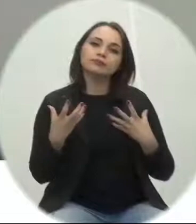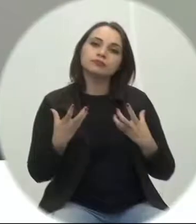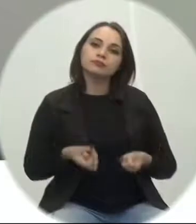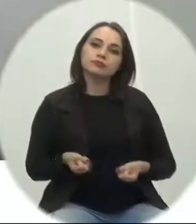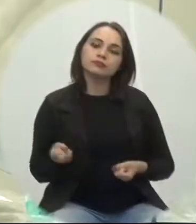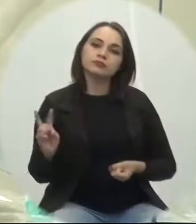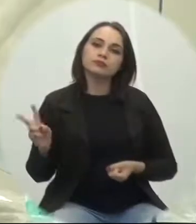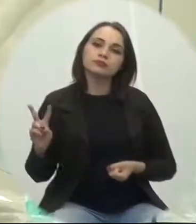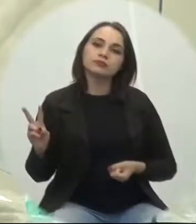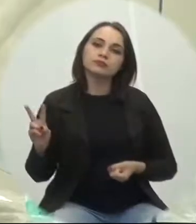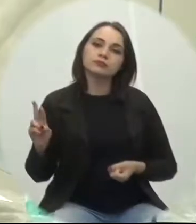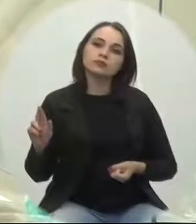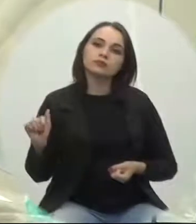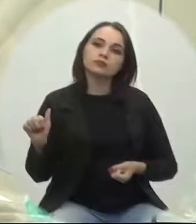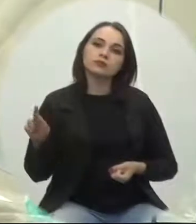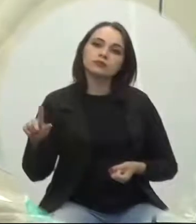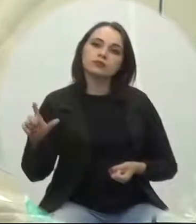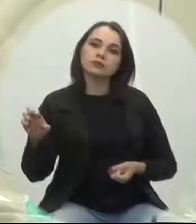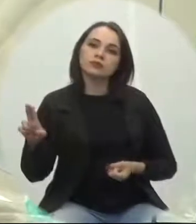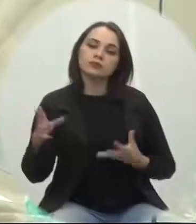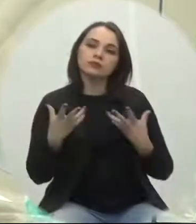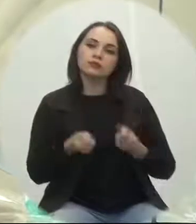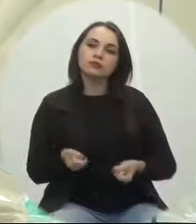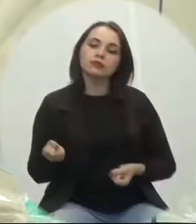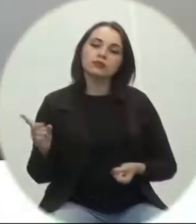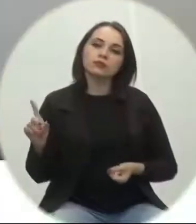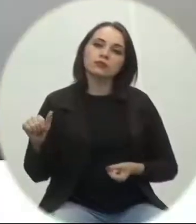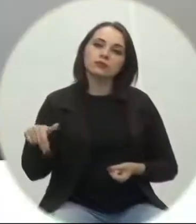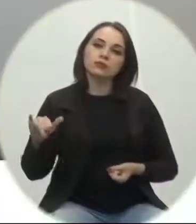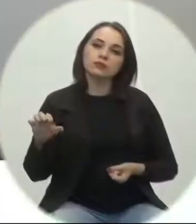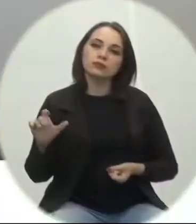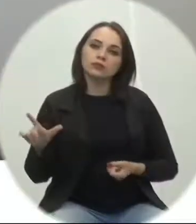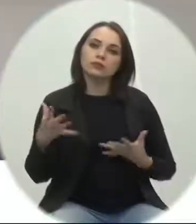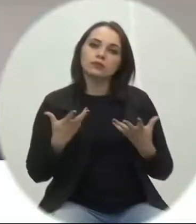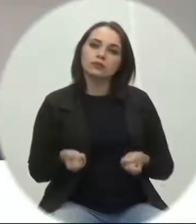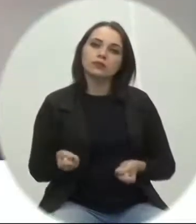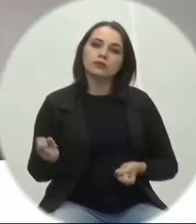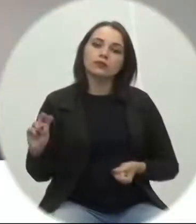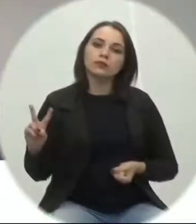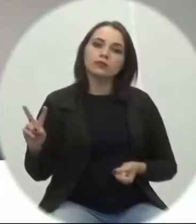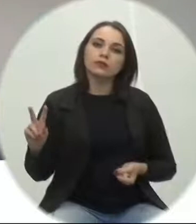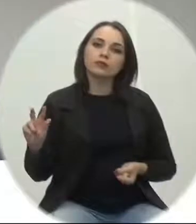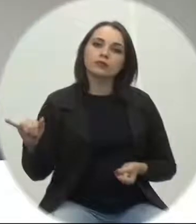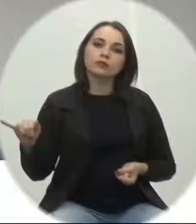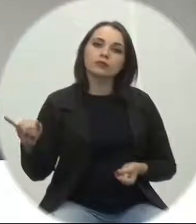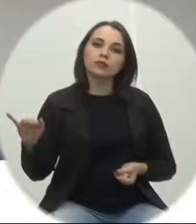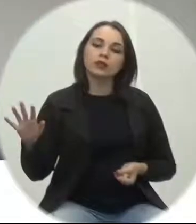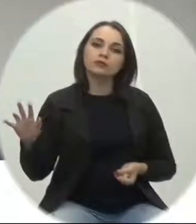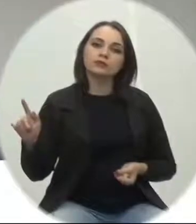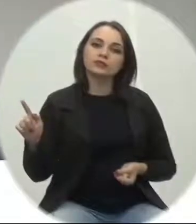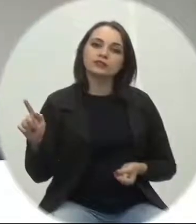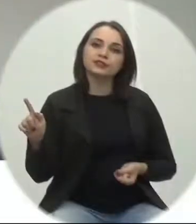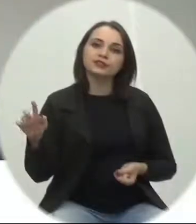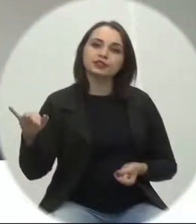Favorável. A favor, vereador Aleuda Silveira. A favor, vereador Daniel Antunes. Favor. A favor, vereadora Giovana Zanetti.